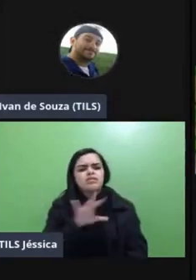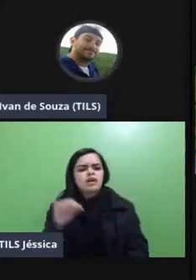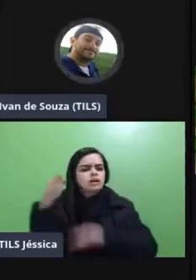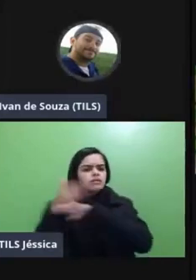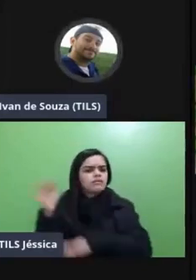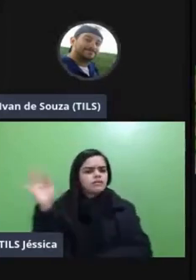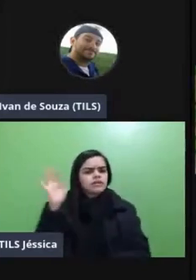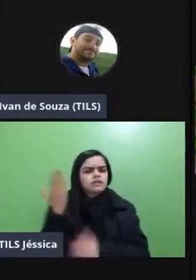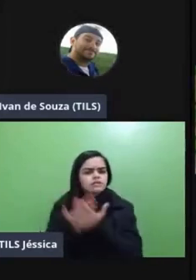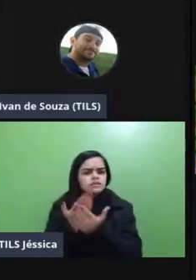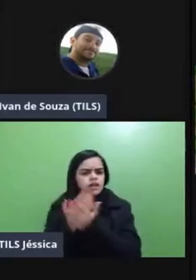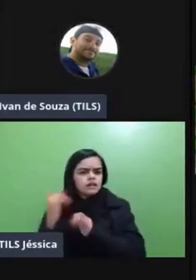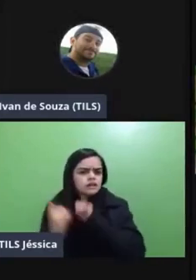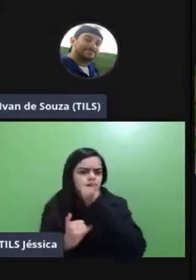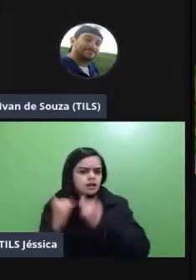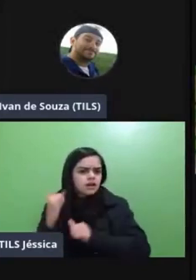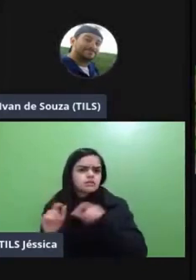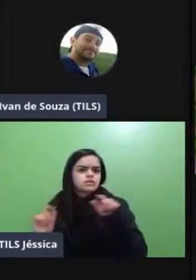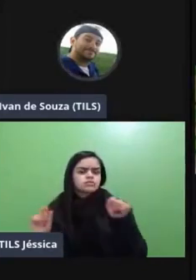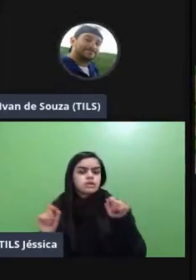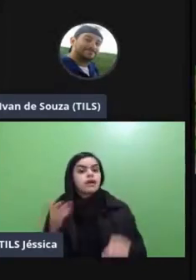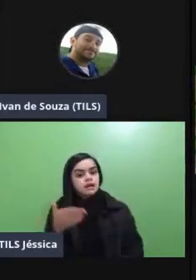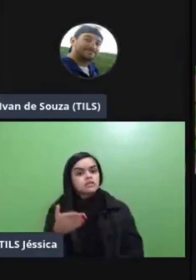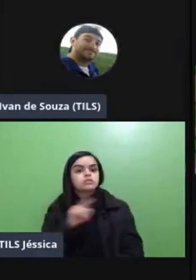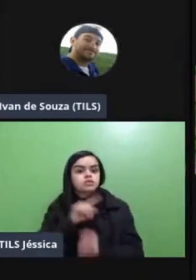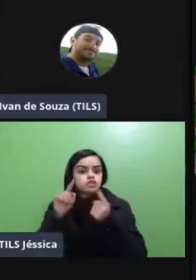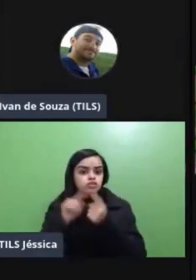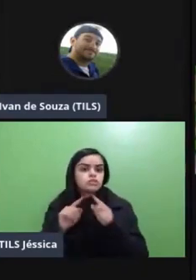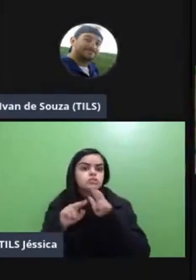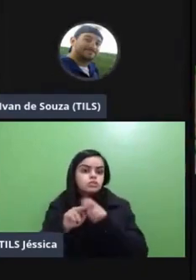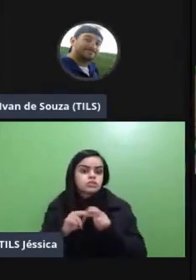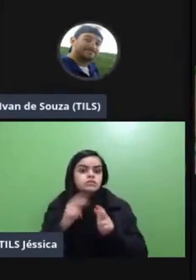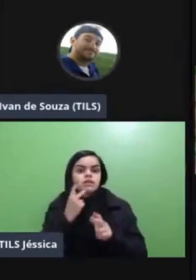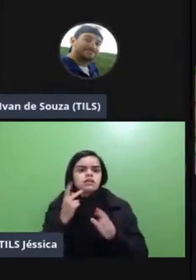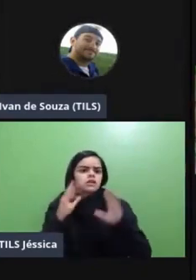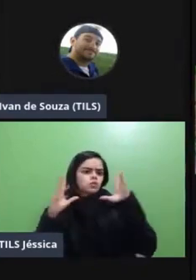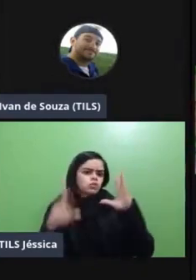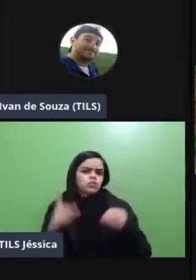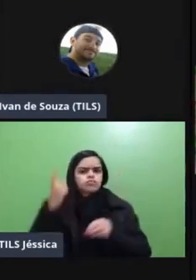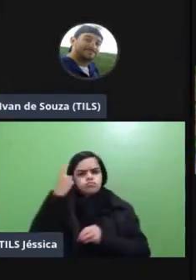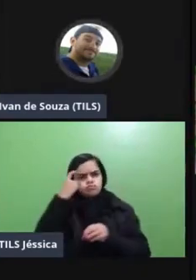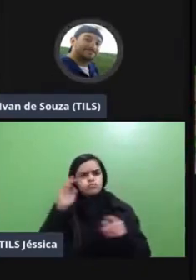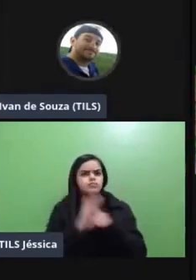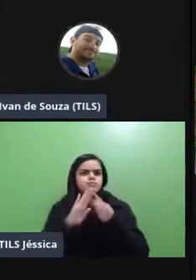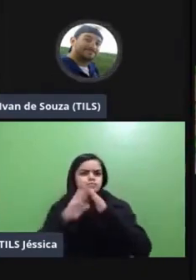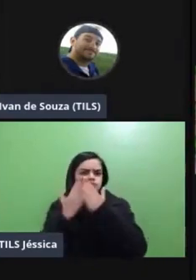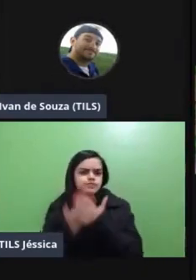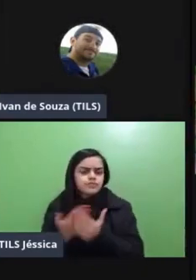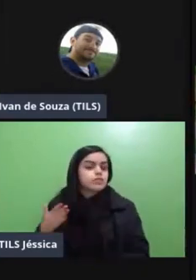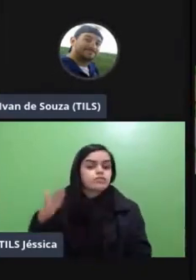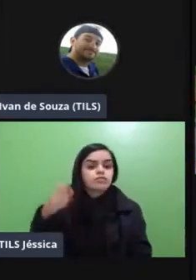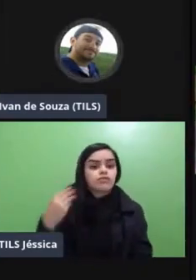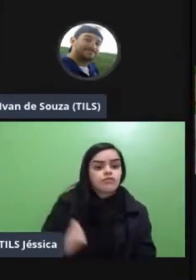estudar online é essa ideia tá por que ele é disruptivo porque ele mexe com toda nossa noção de escola né eu não vou mais ficar ali